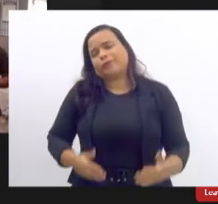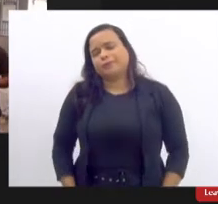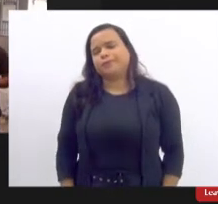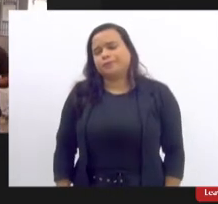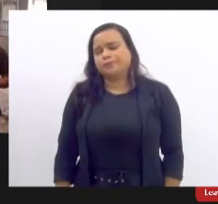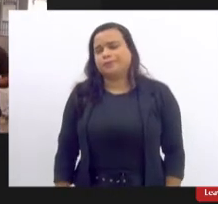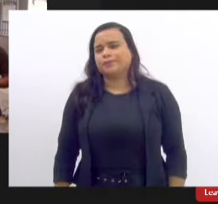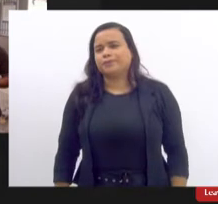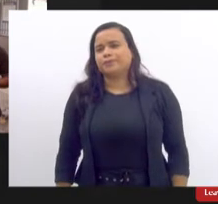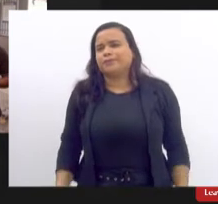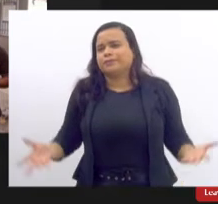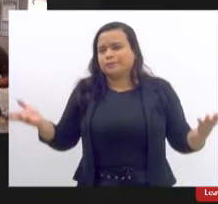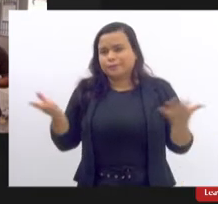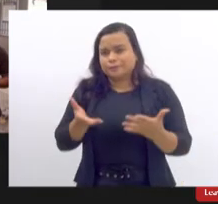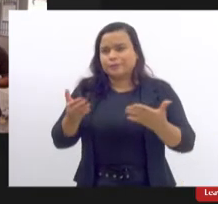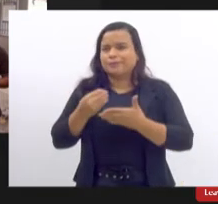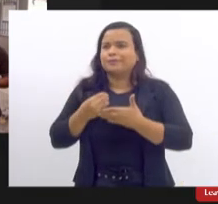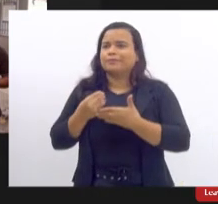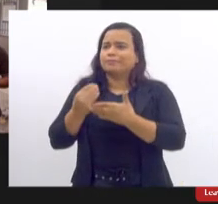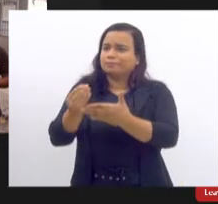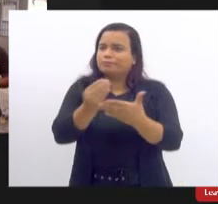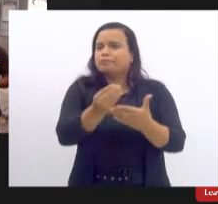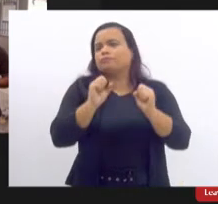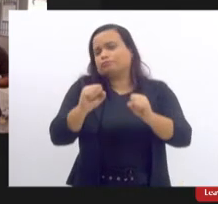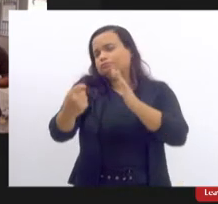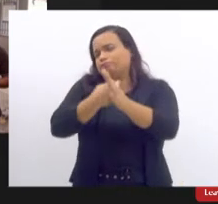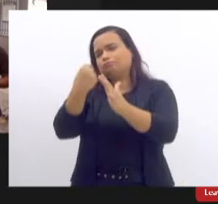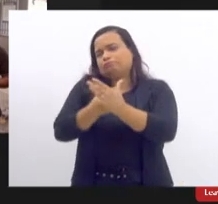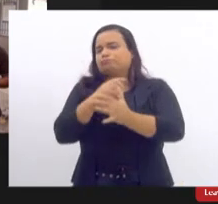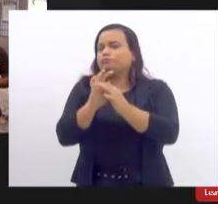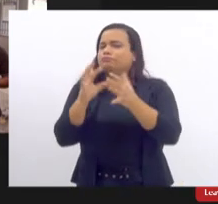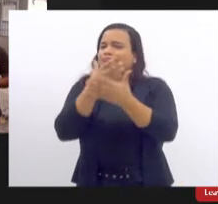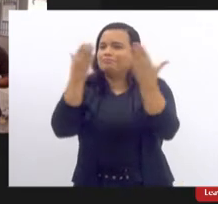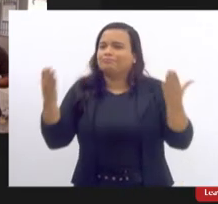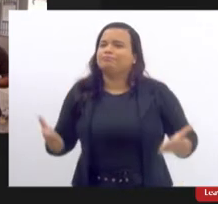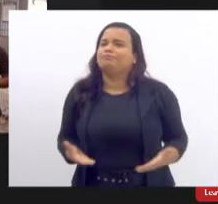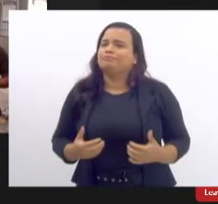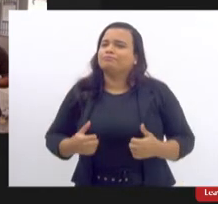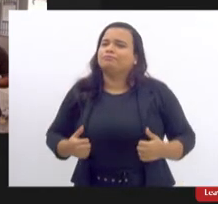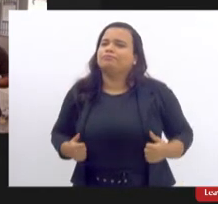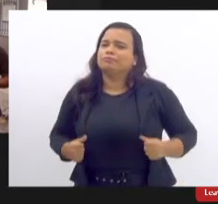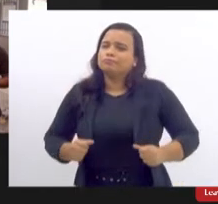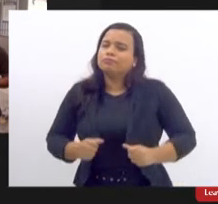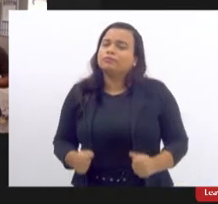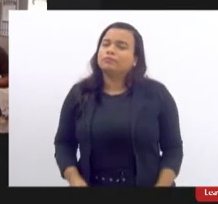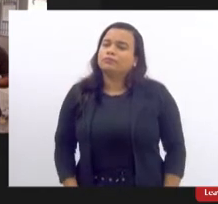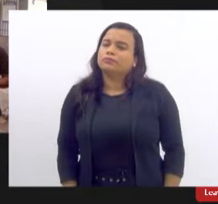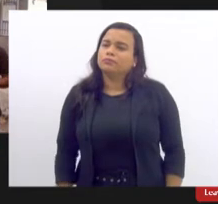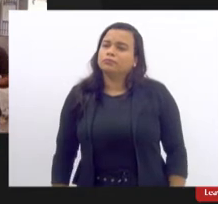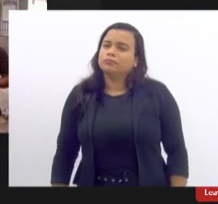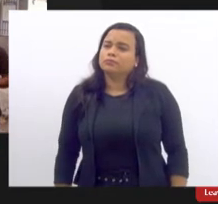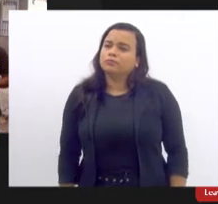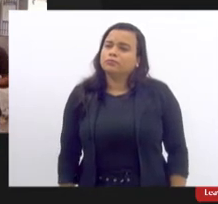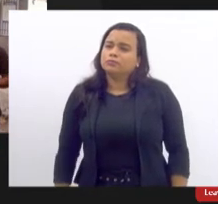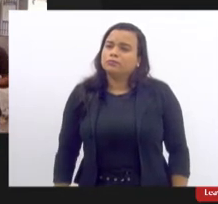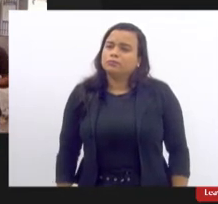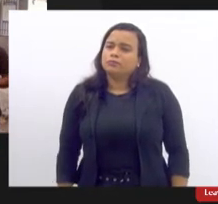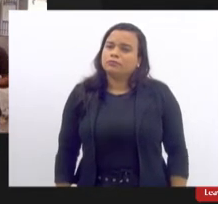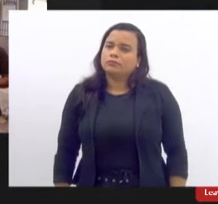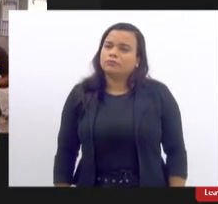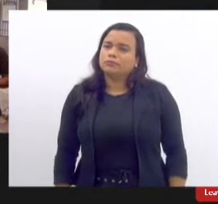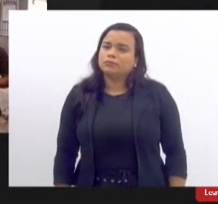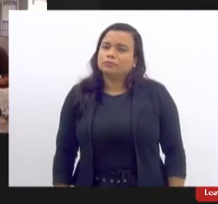eu deixo aberto a perguntas tá sem